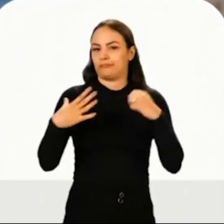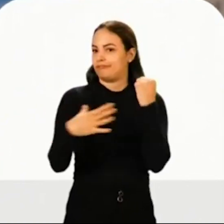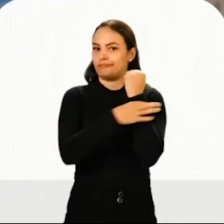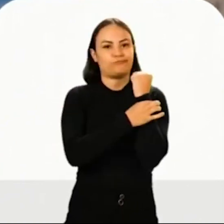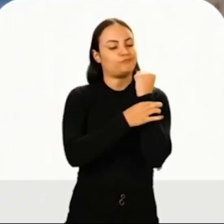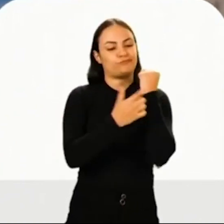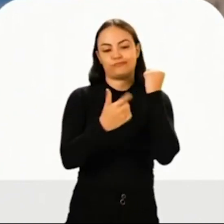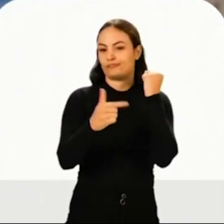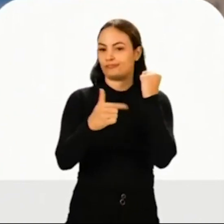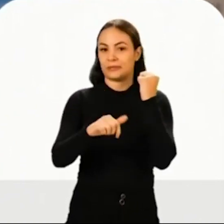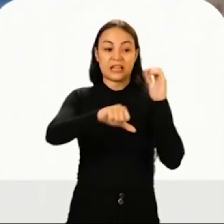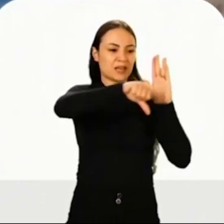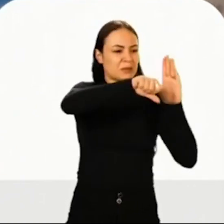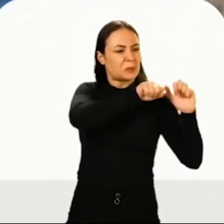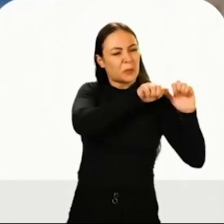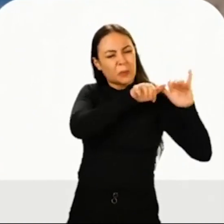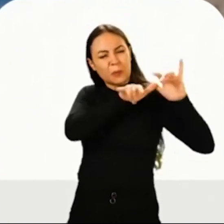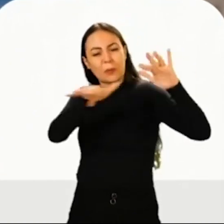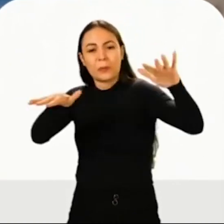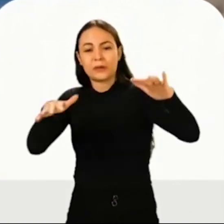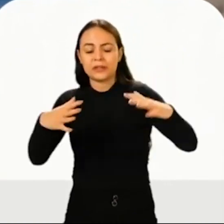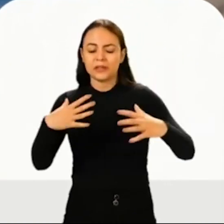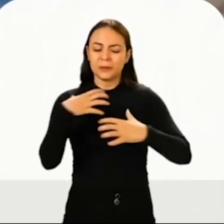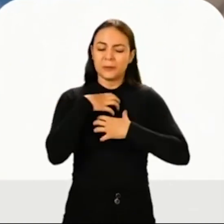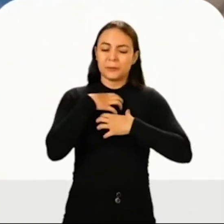a criminalidade se expandiu.